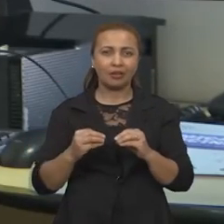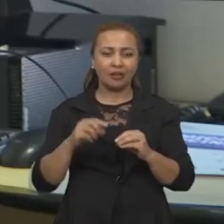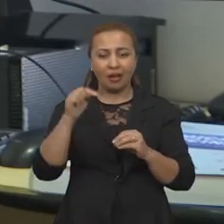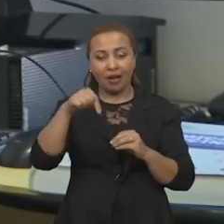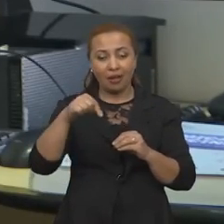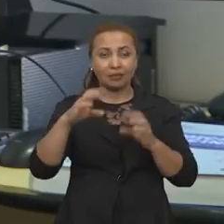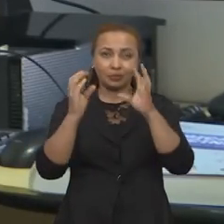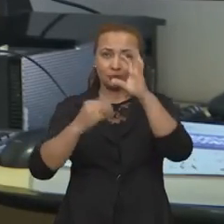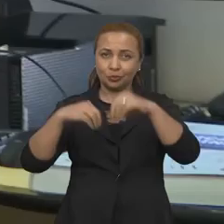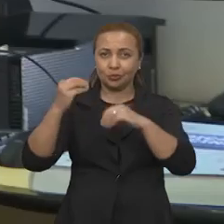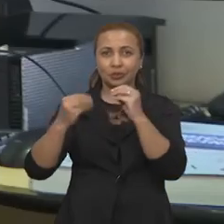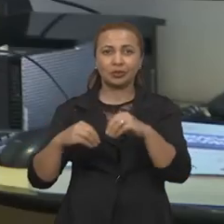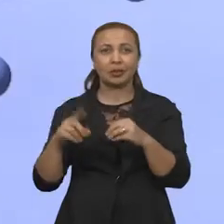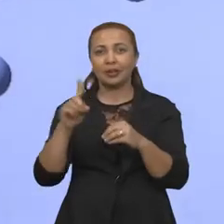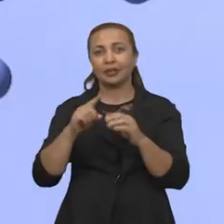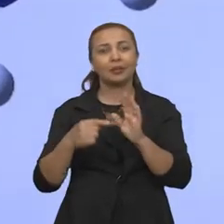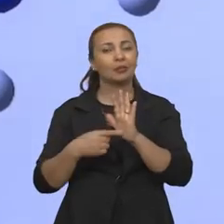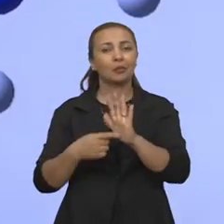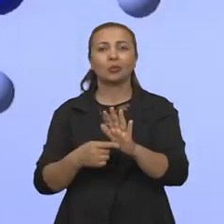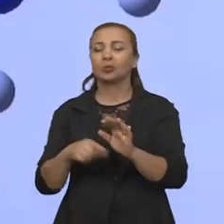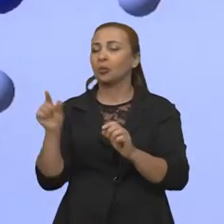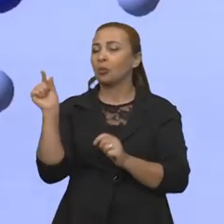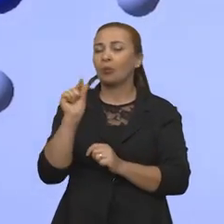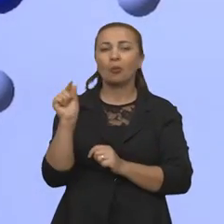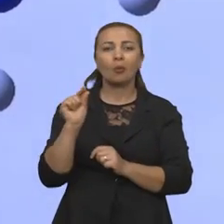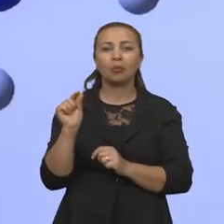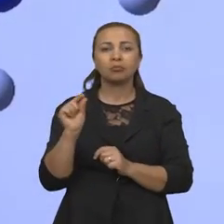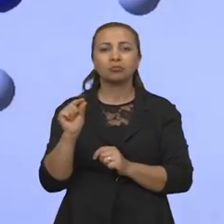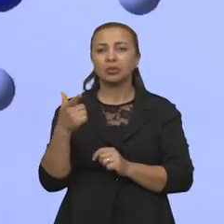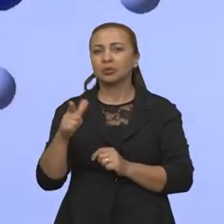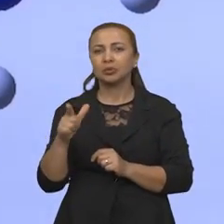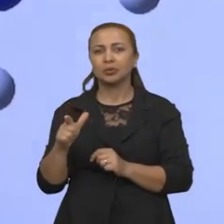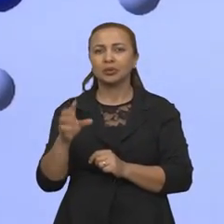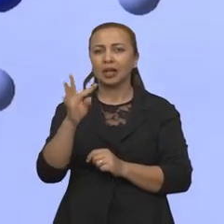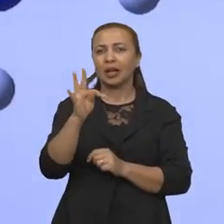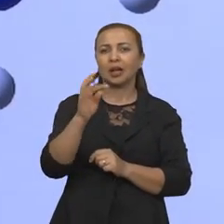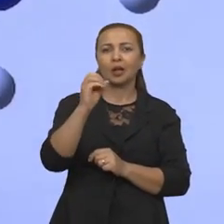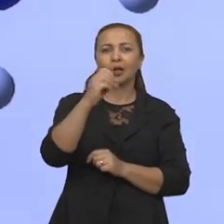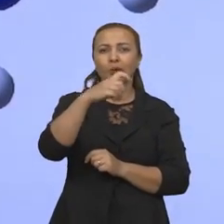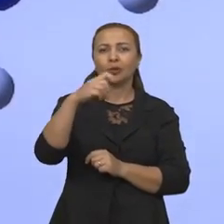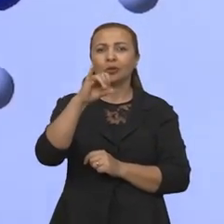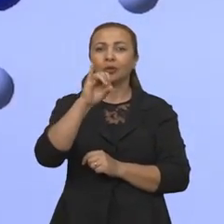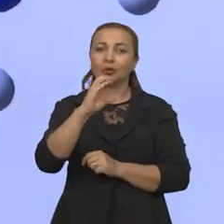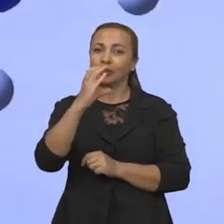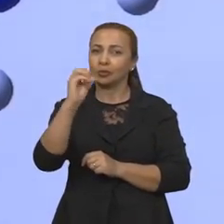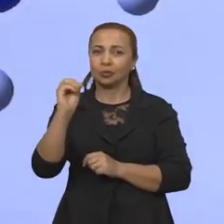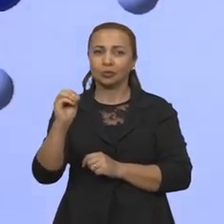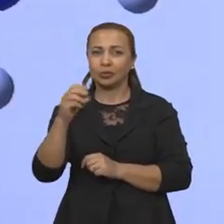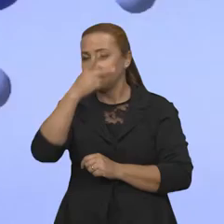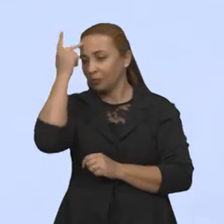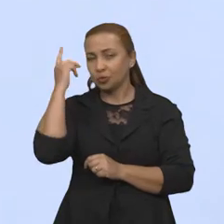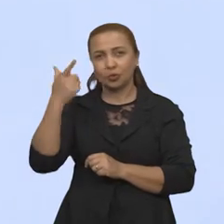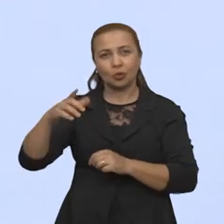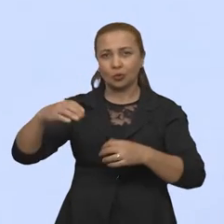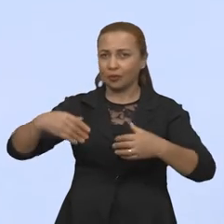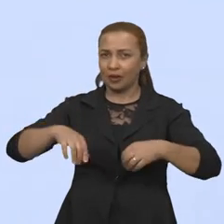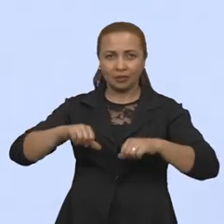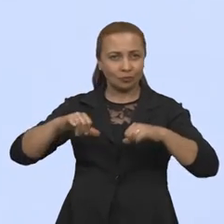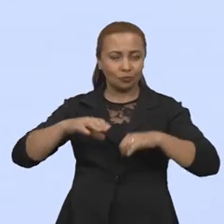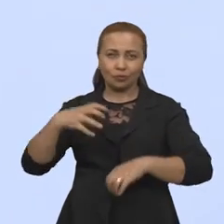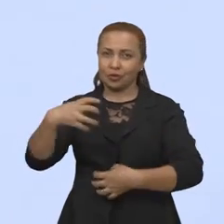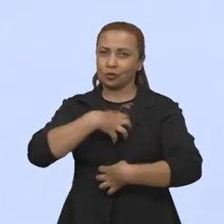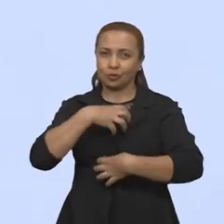essa molécula aqui, ela não se mostrou nem um pouco, não tem toxicidade, ou seja, ela não vai causar nenhum mal à pessoa. Foi